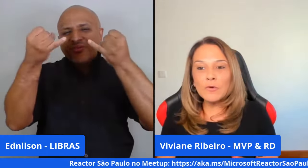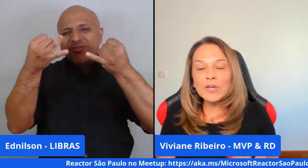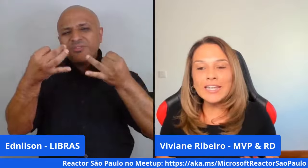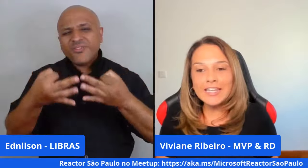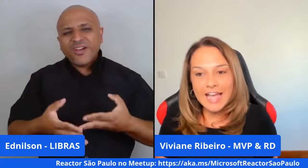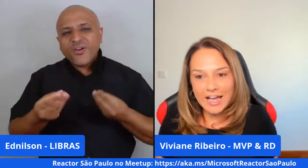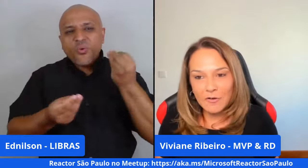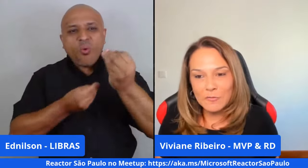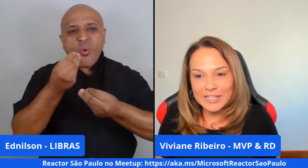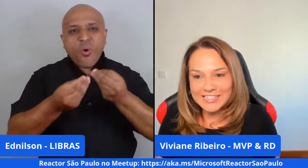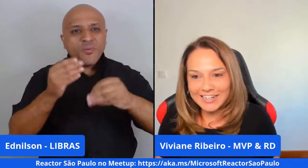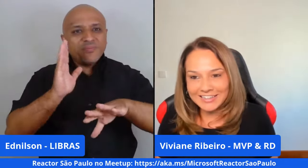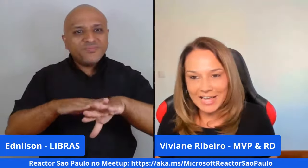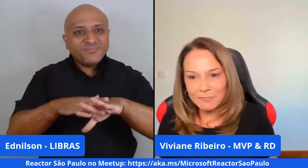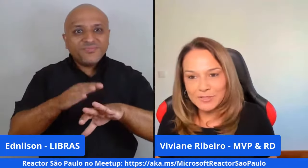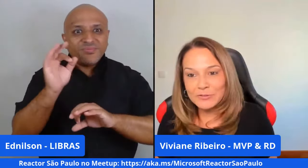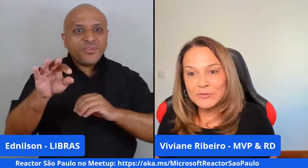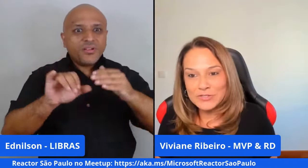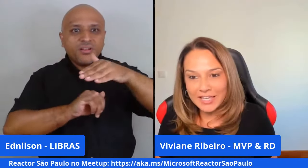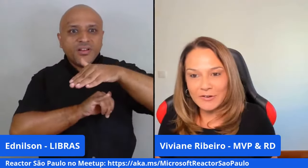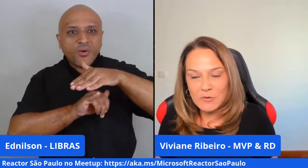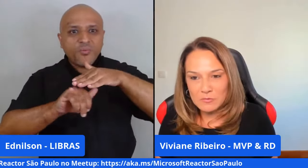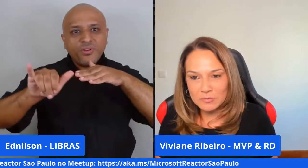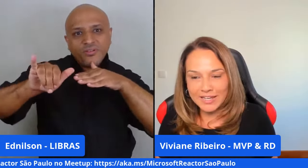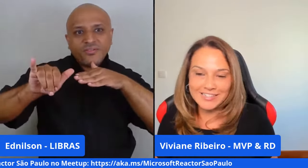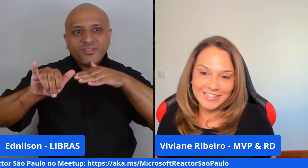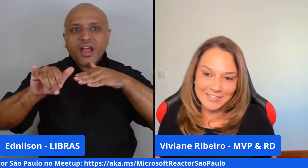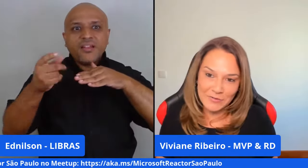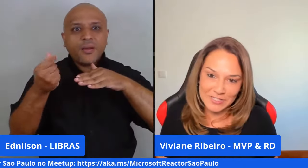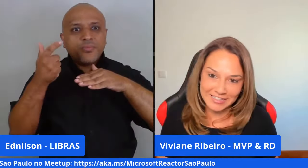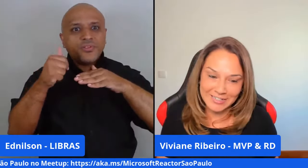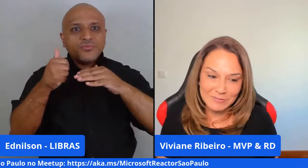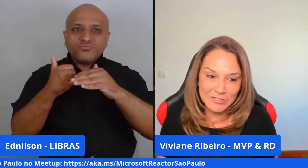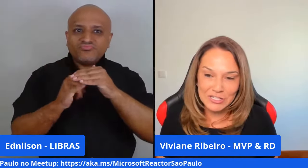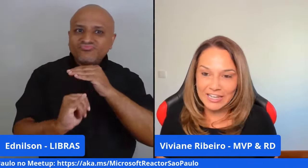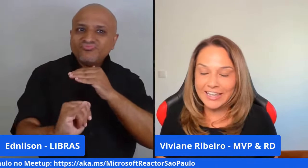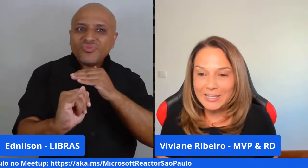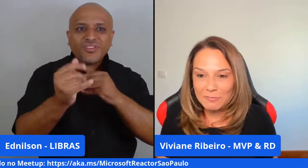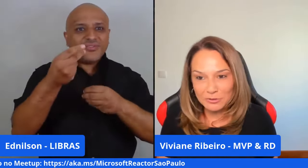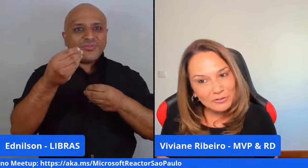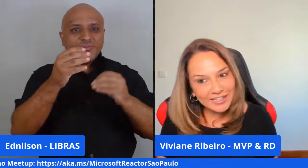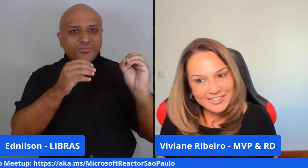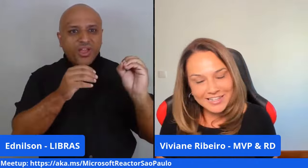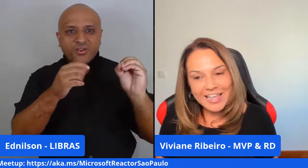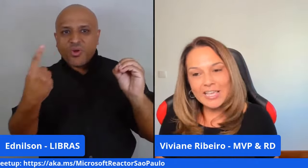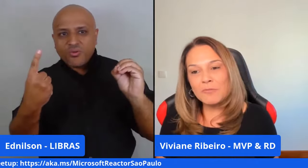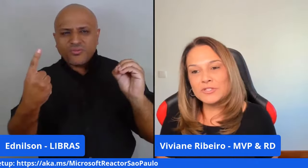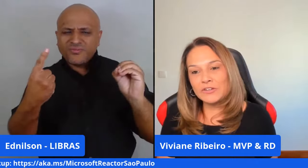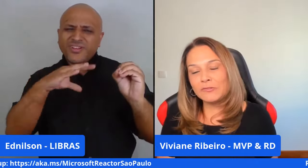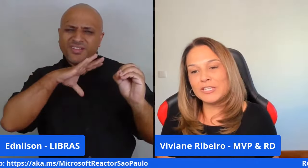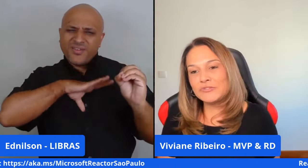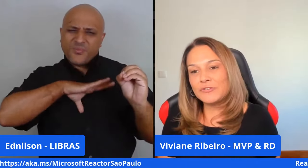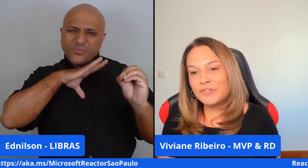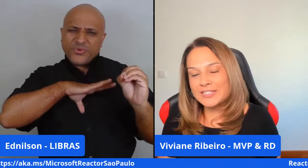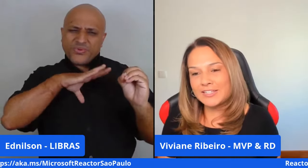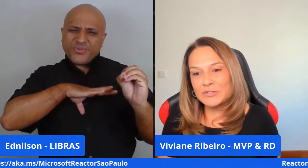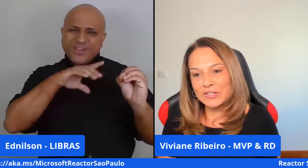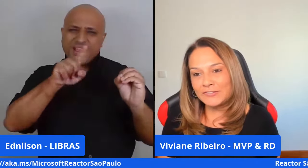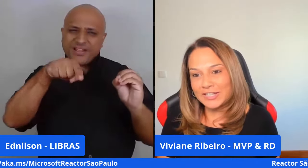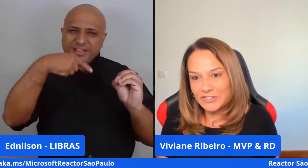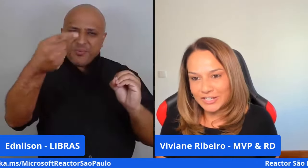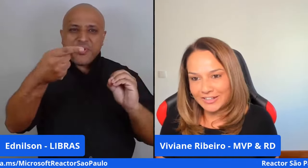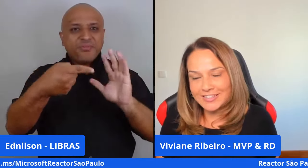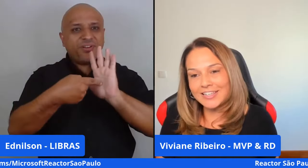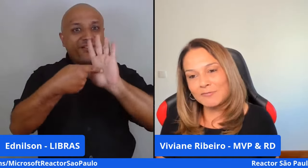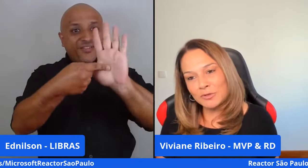como criar uma startup do zero a um. Essa sessão vai ser transmitida em português e posteriormente vai ser